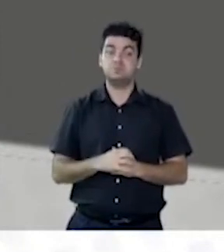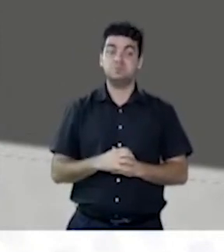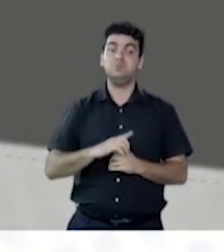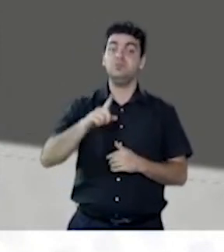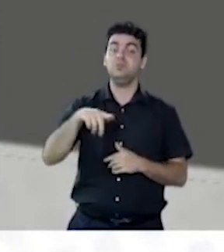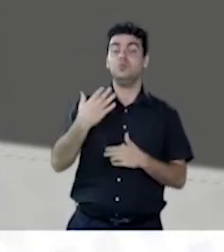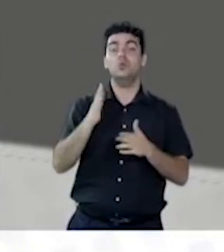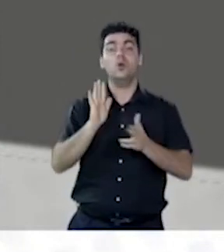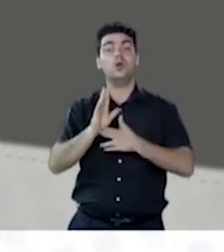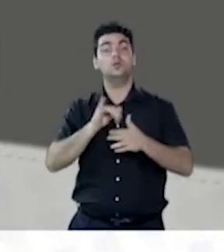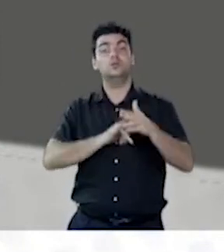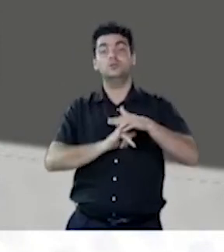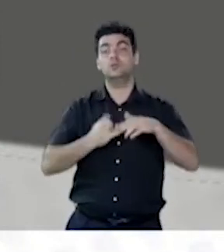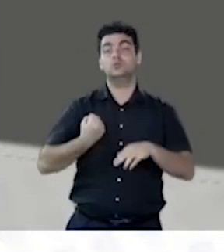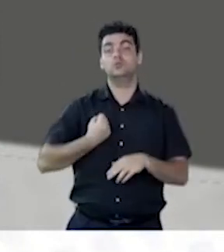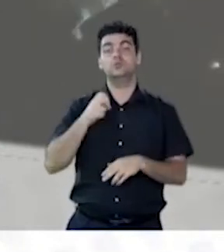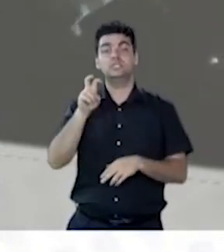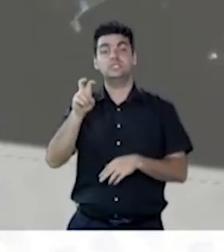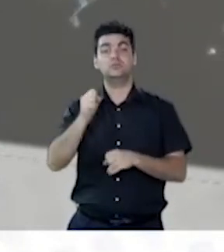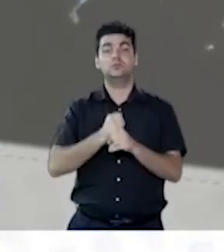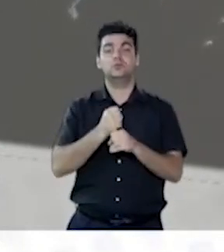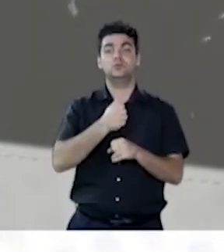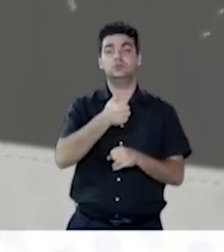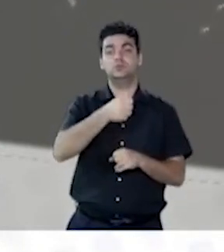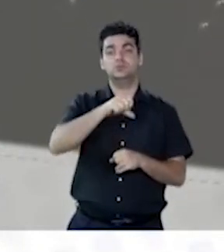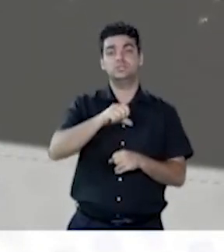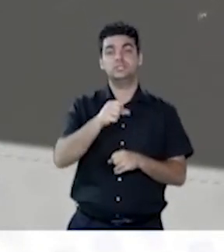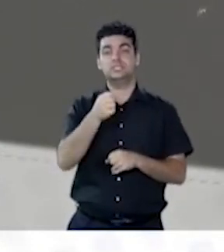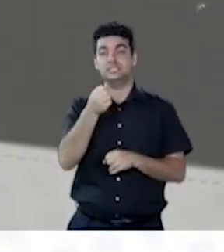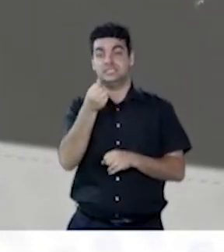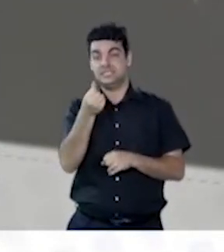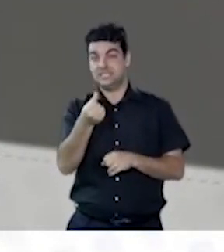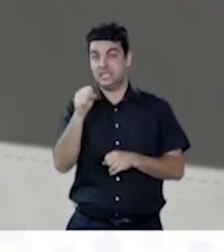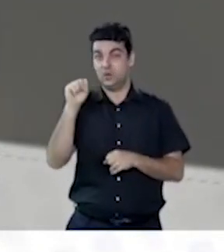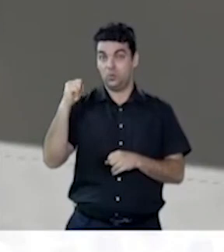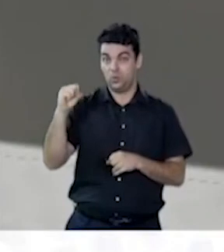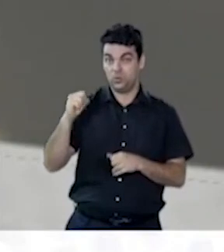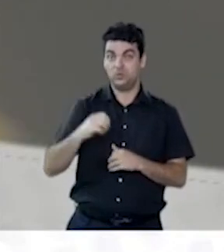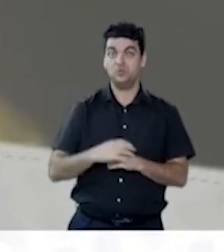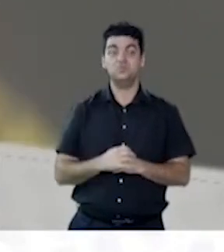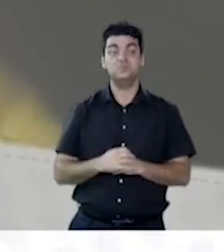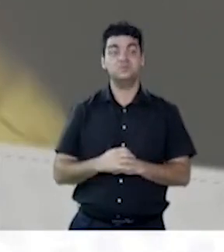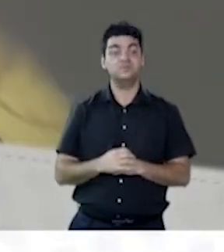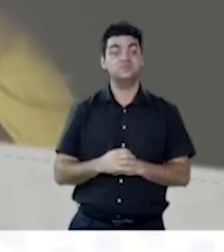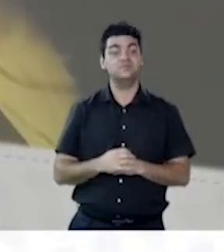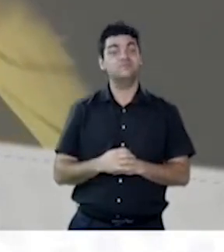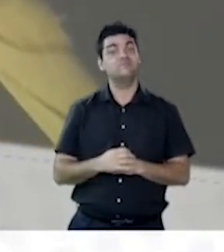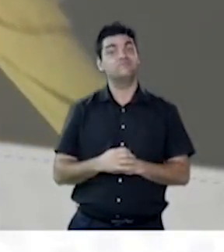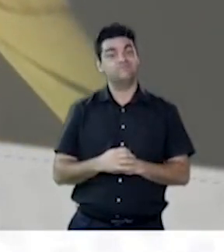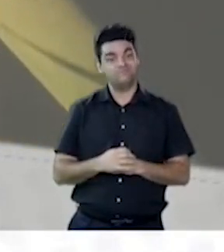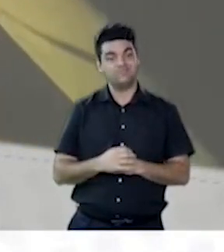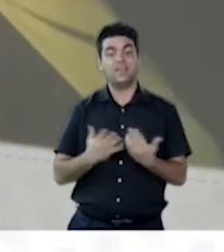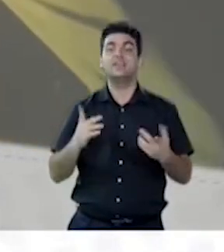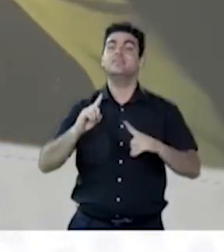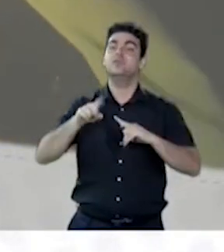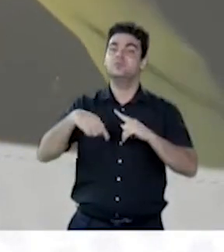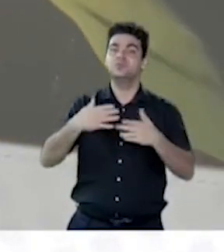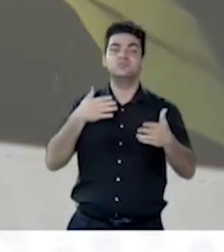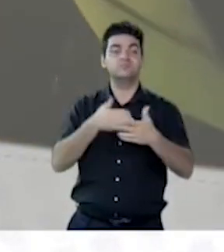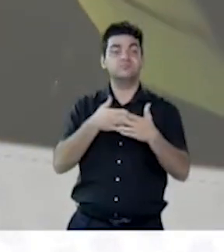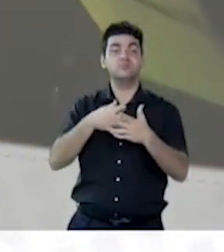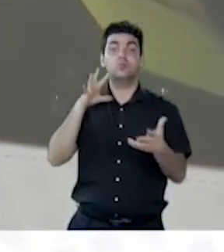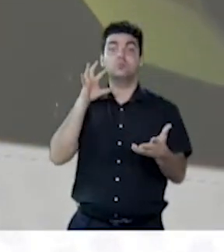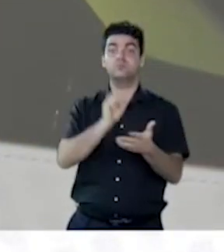ato institucional número 5 de 1968, tivemos o impedimento à